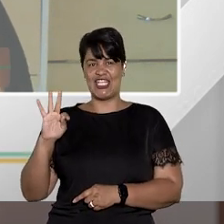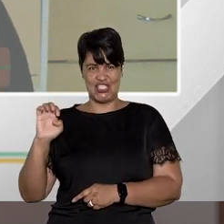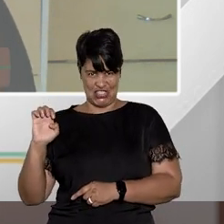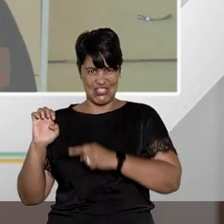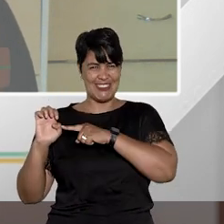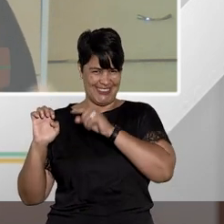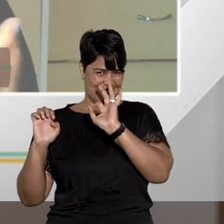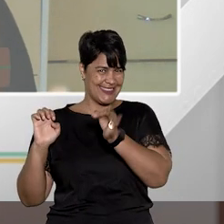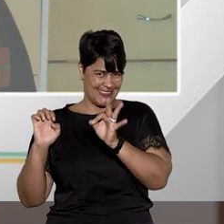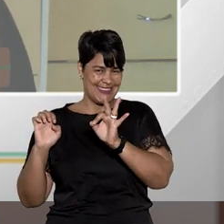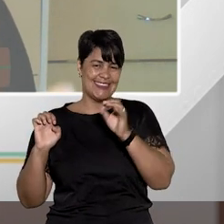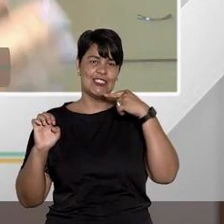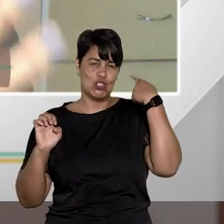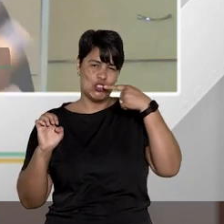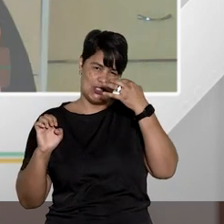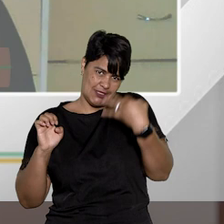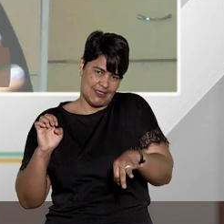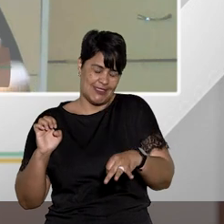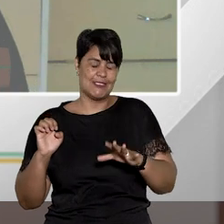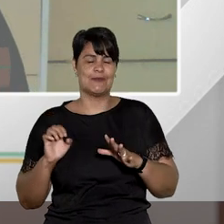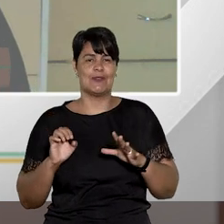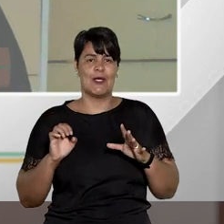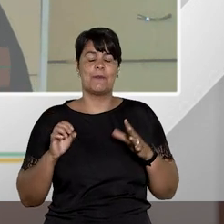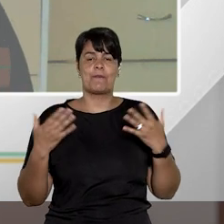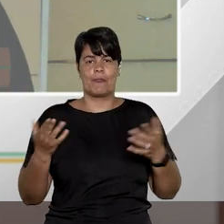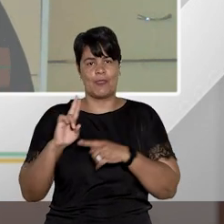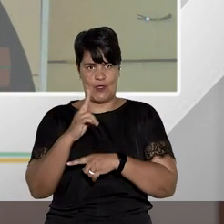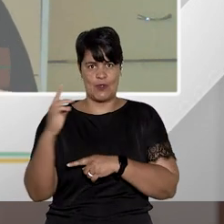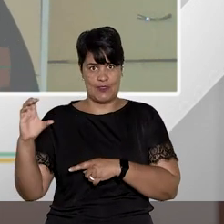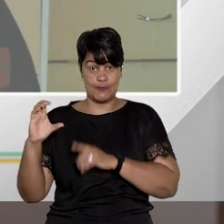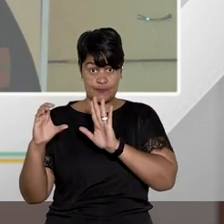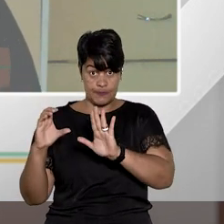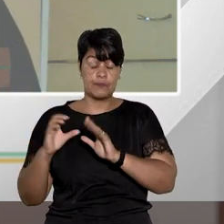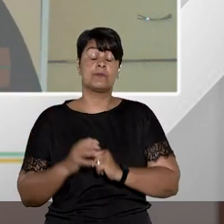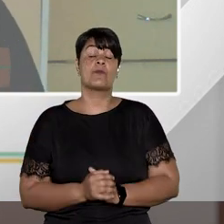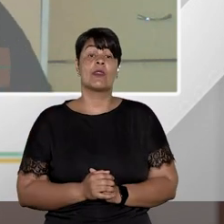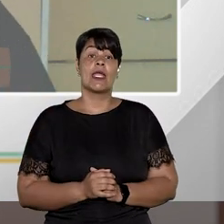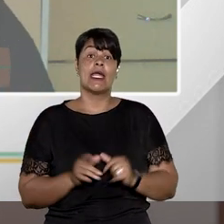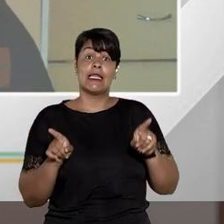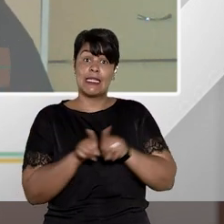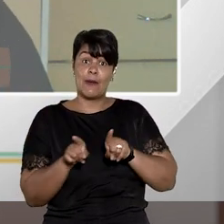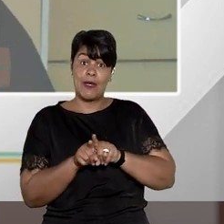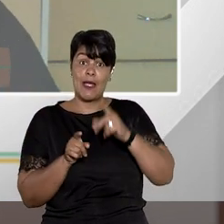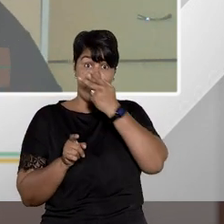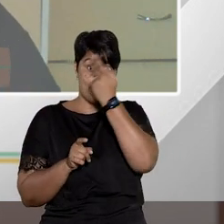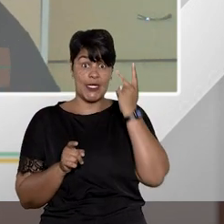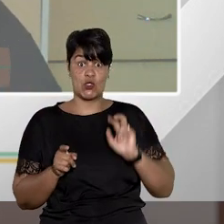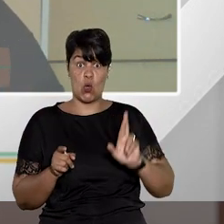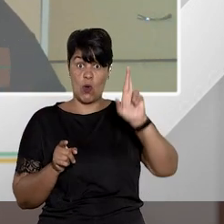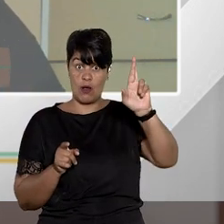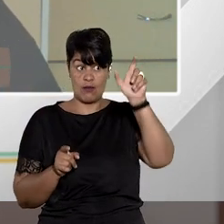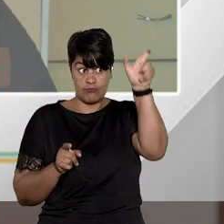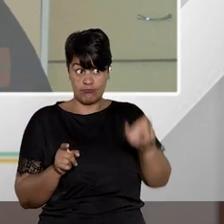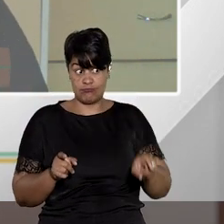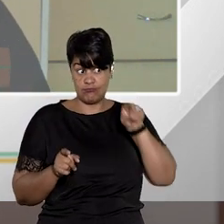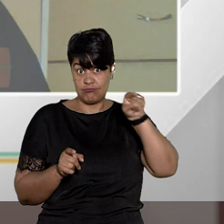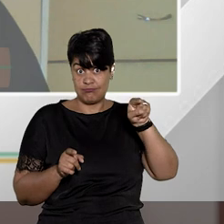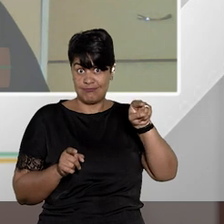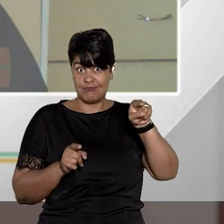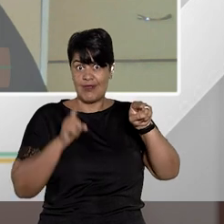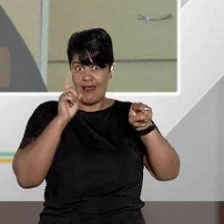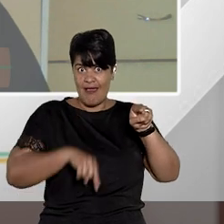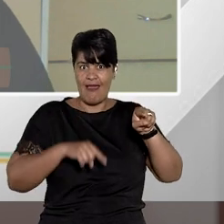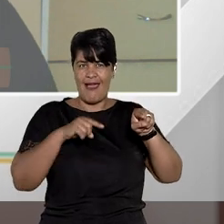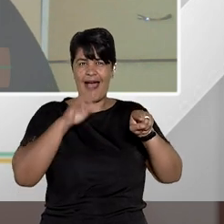paciente dentro do direito ali, exatamente no habeas corpus, e a pessoa que pratica o ato que é o responsável